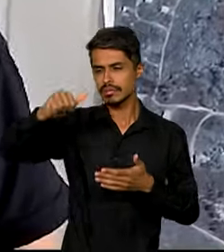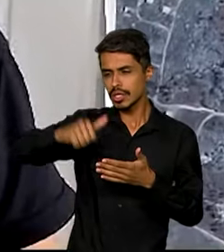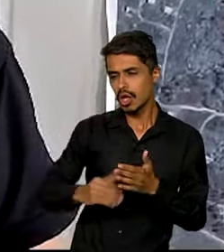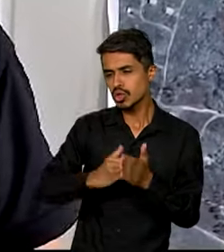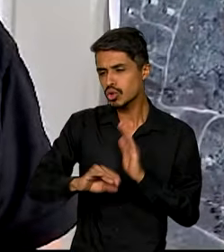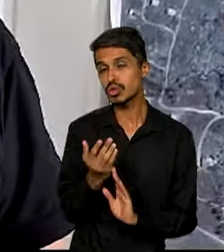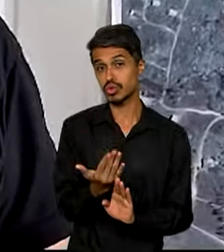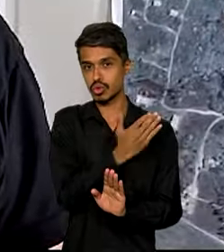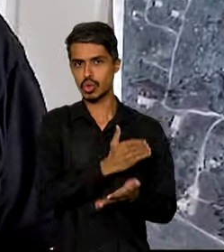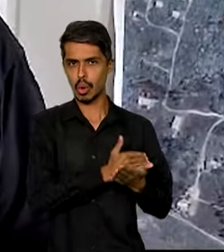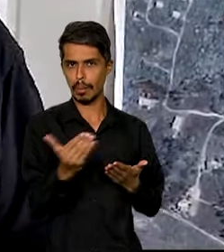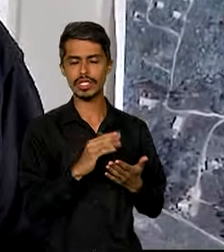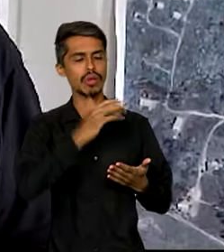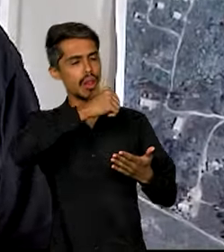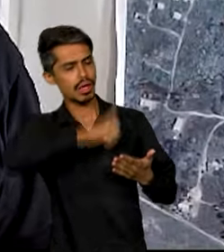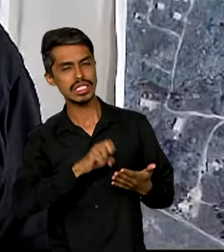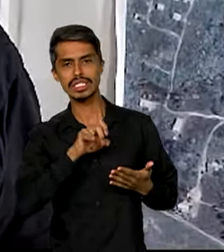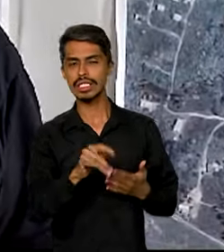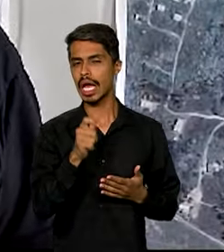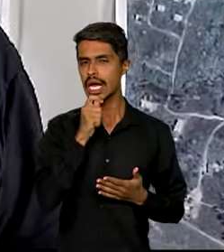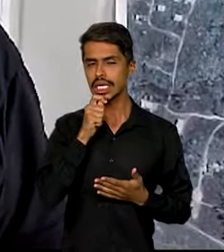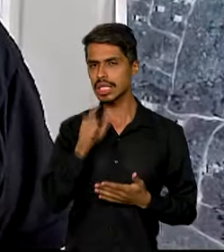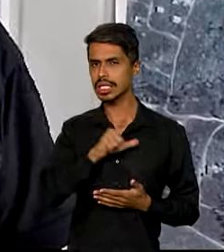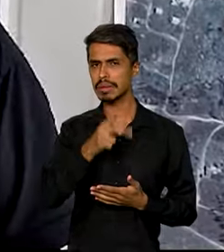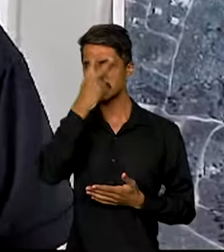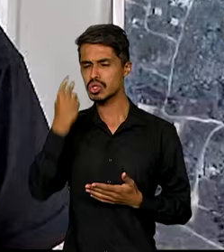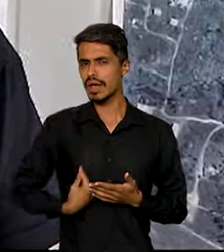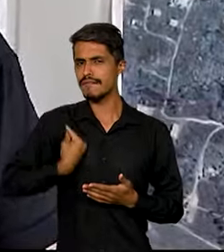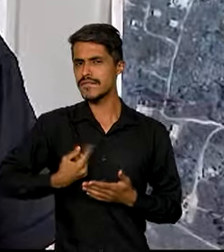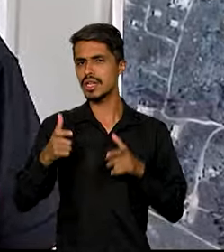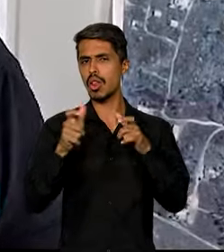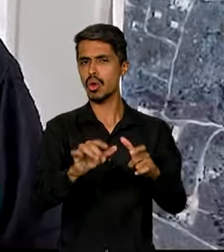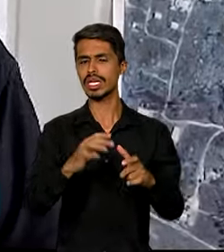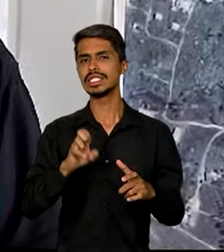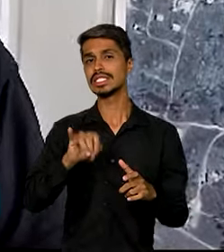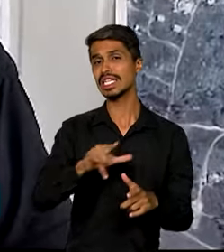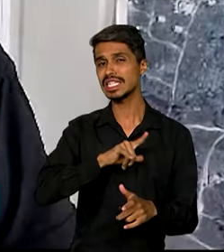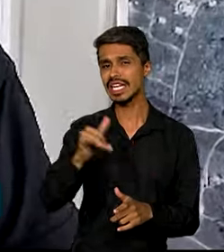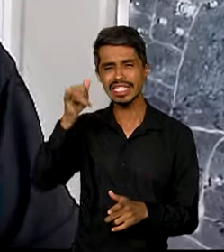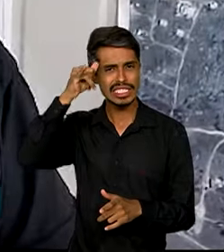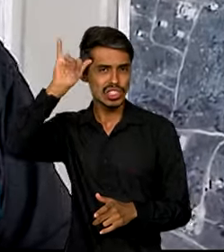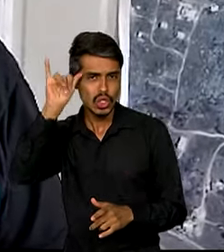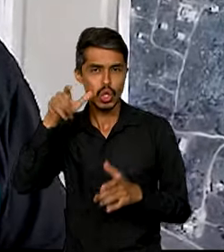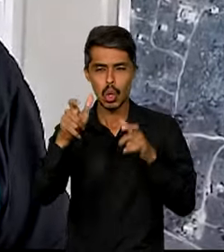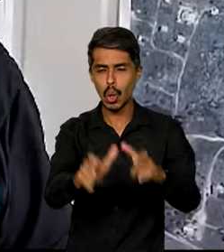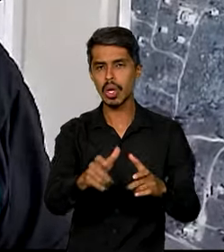fase inicial para verificar se ainda existem moradores, se existe gado dentro dos locais.